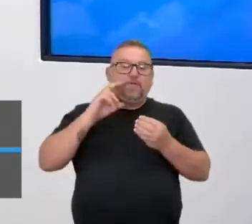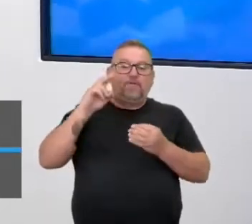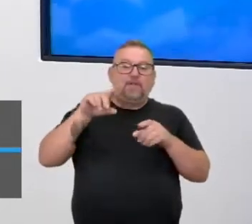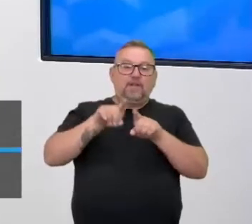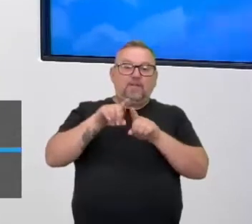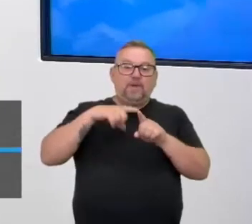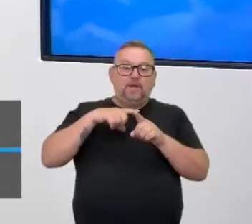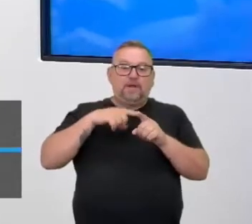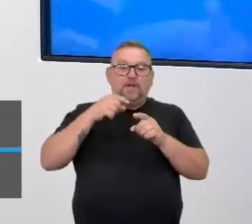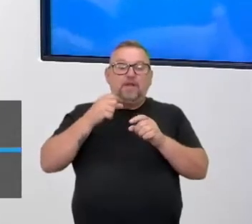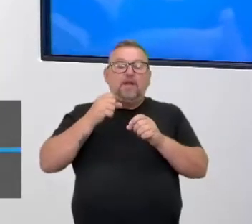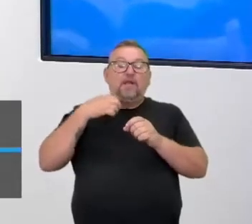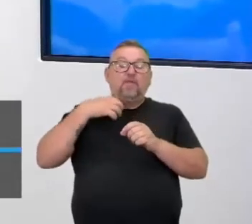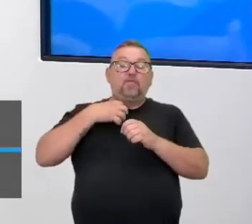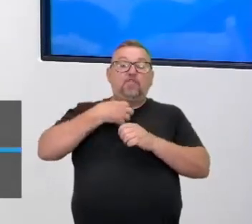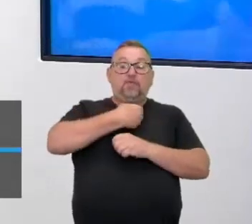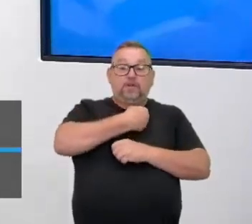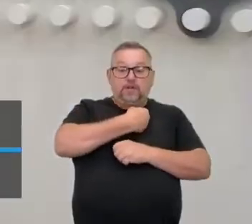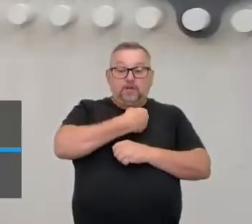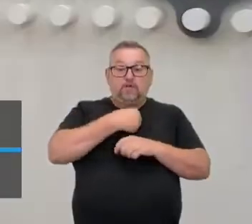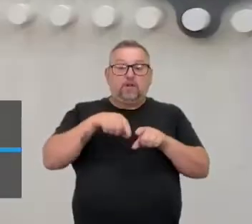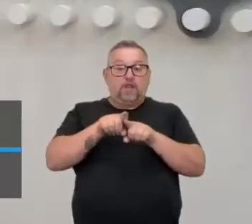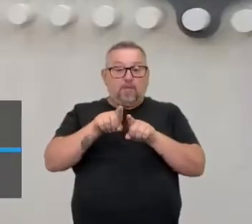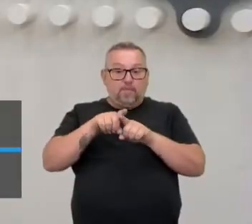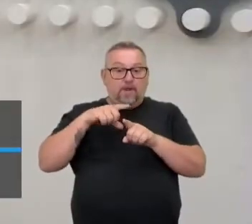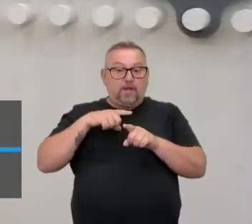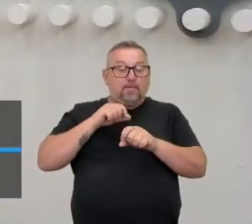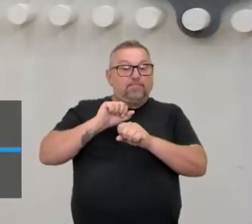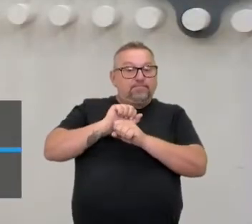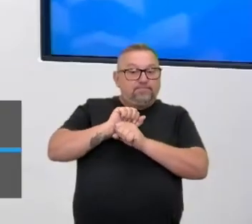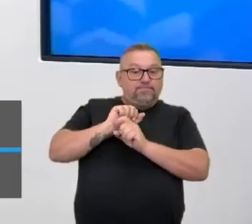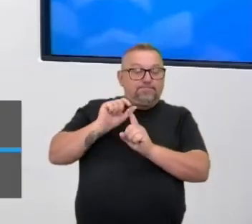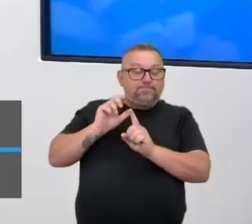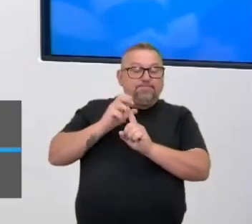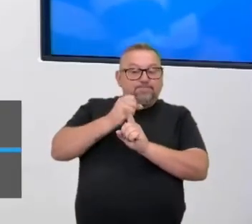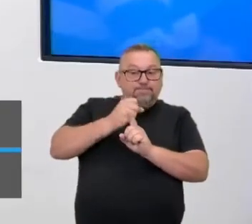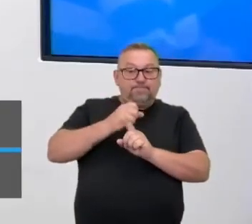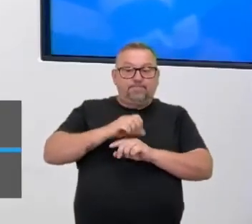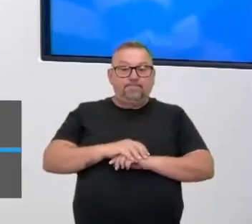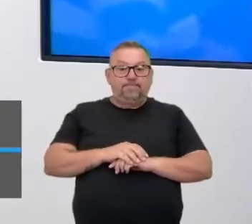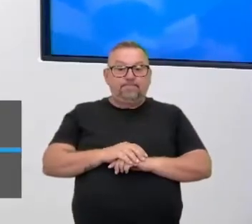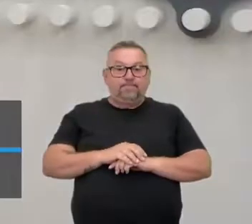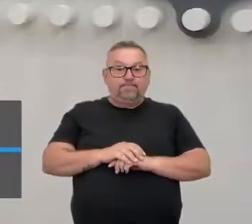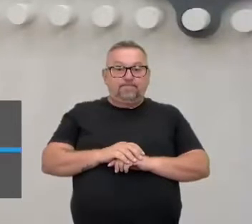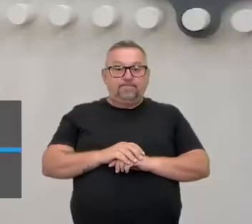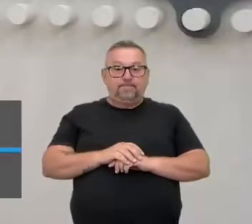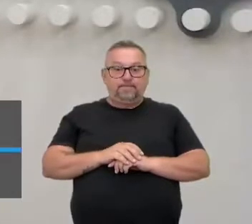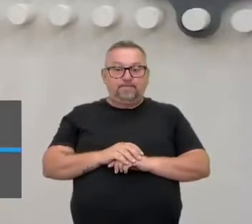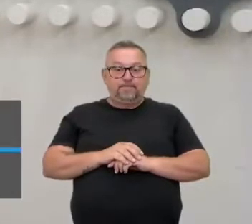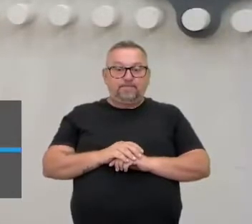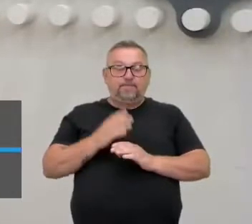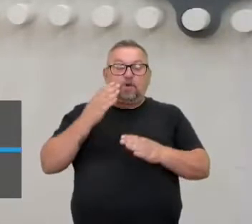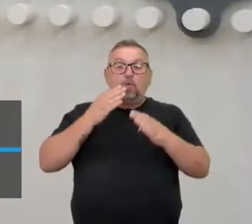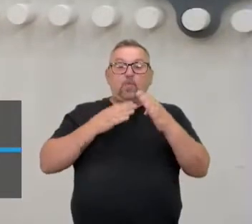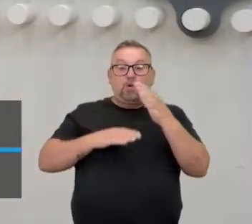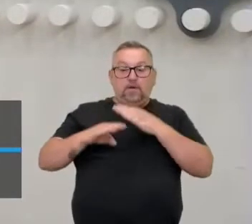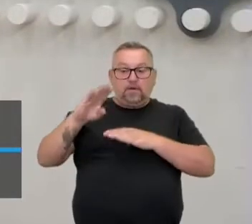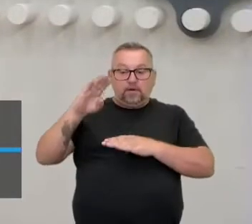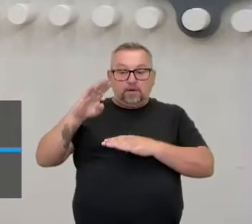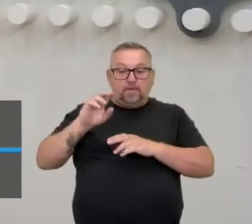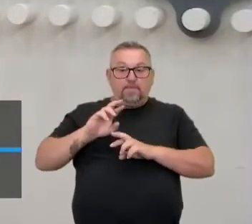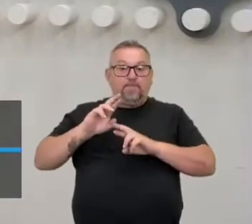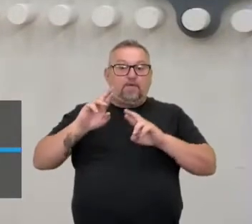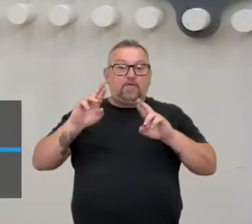ali no jiu-jitsu, que tem aquelas questões de imobilização. E o nosso querido karatê? Então, o karatê, as